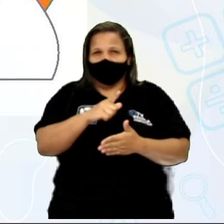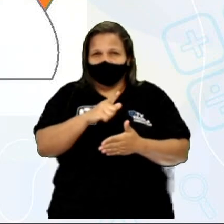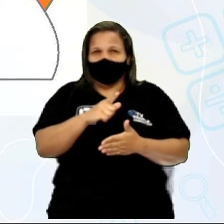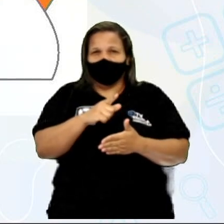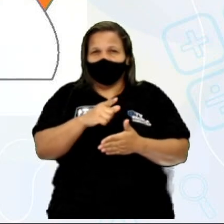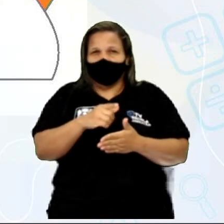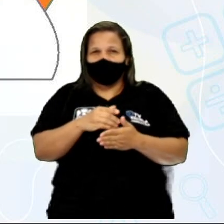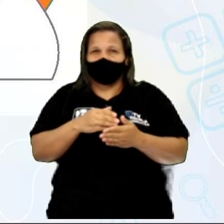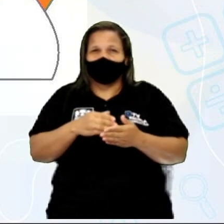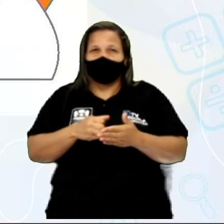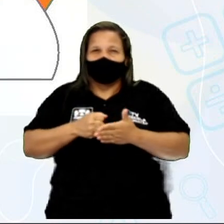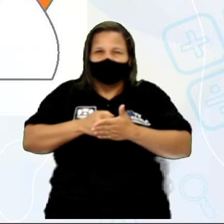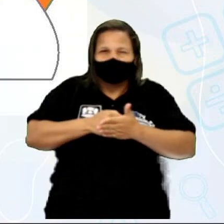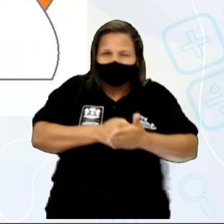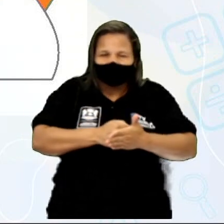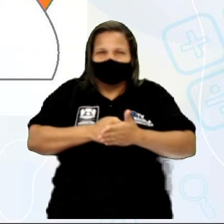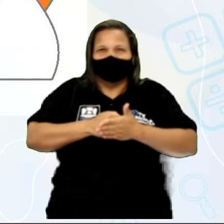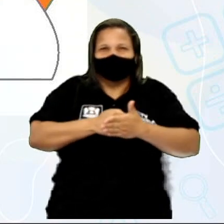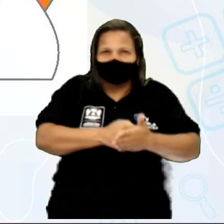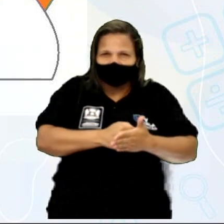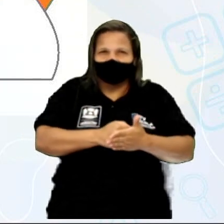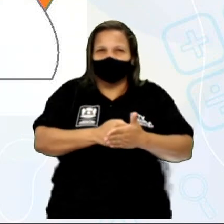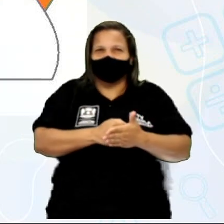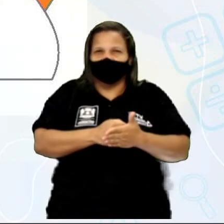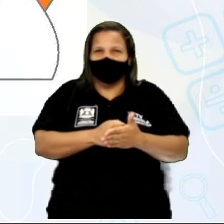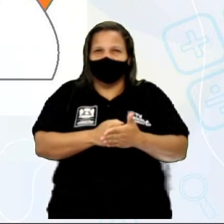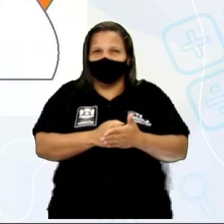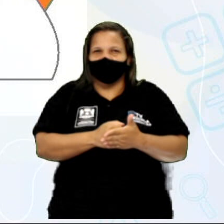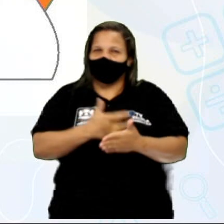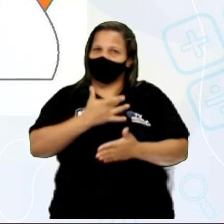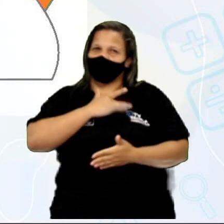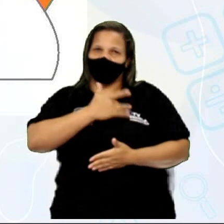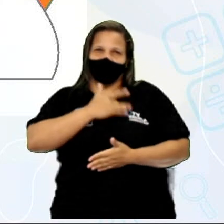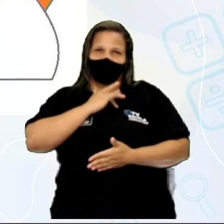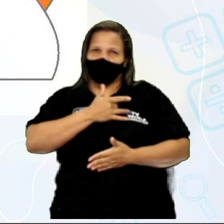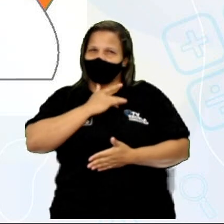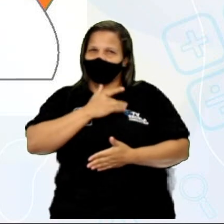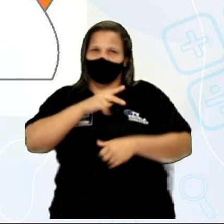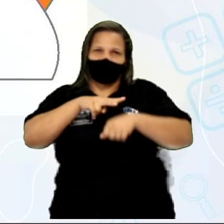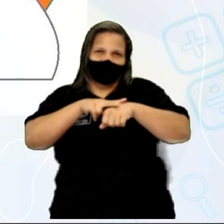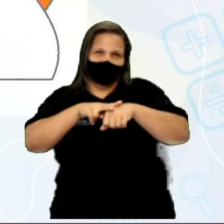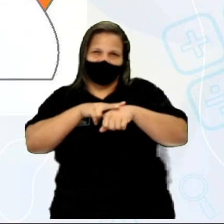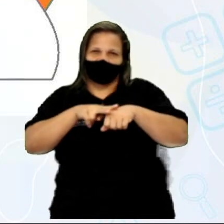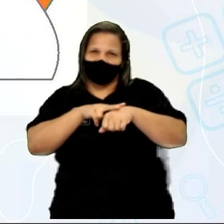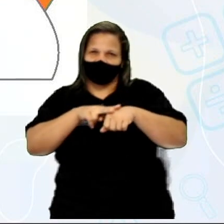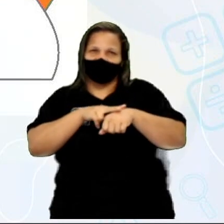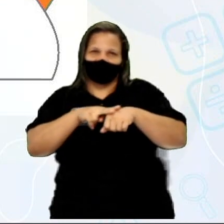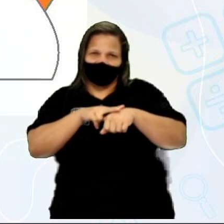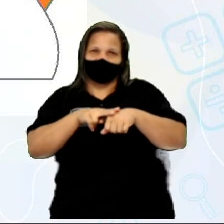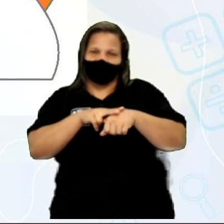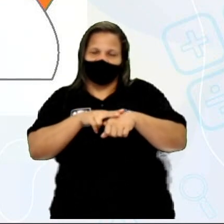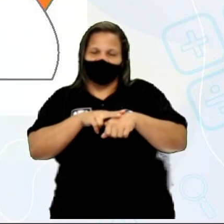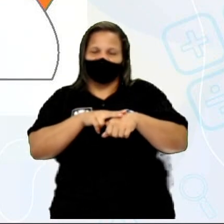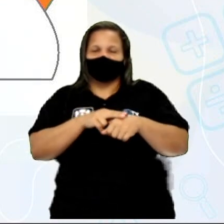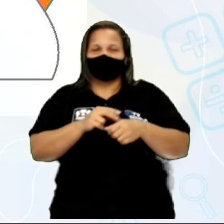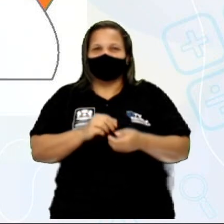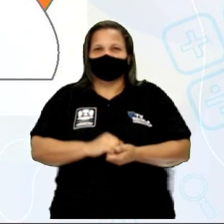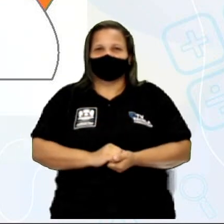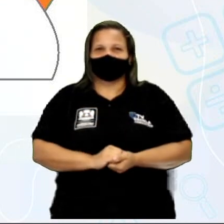intensidade de corrente que está aí, sendo amarrada pela resistência elétrica. Ou seja,